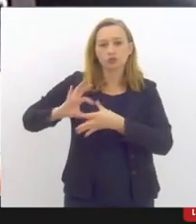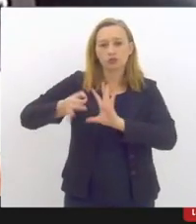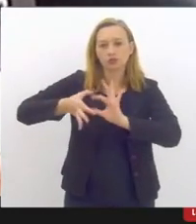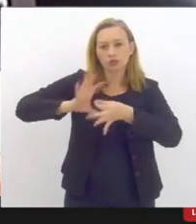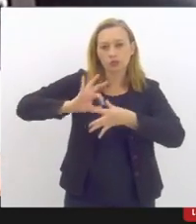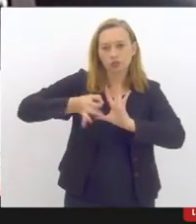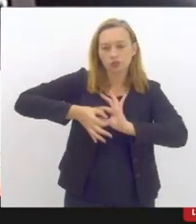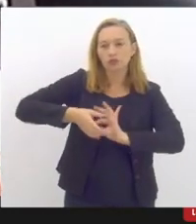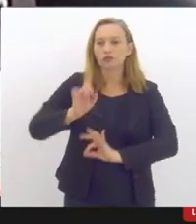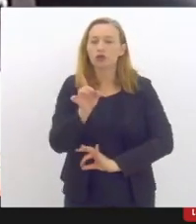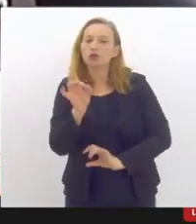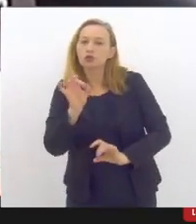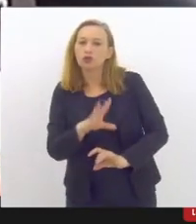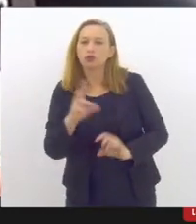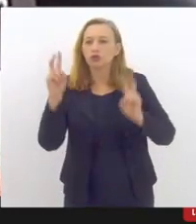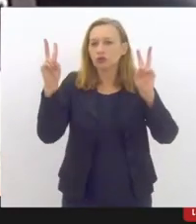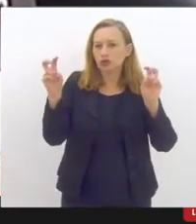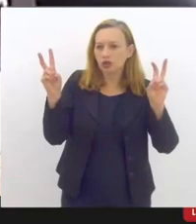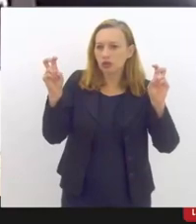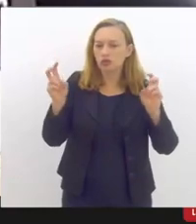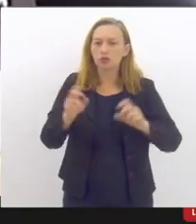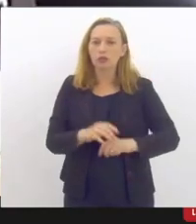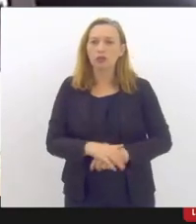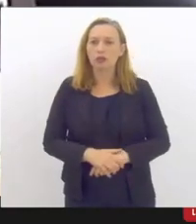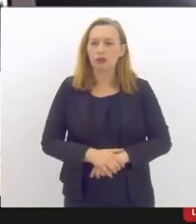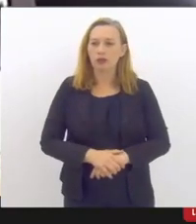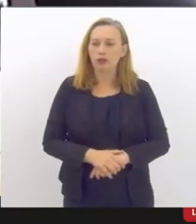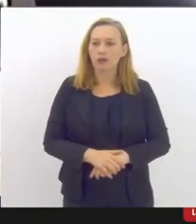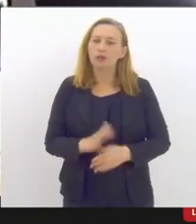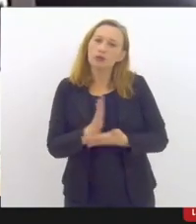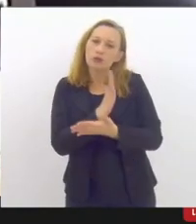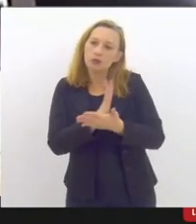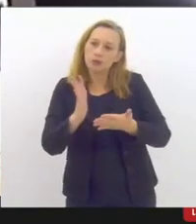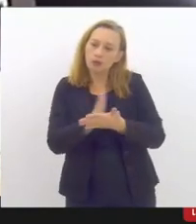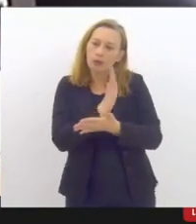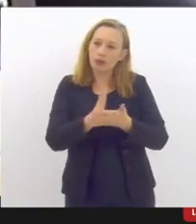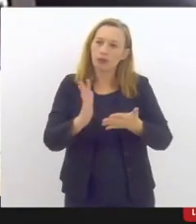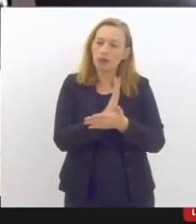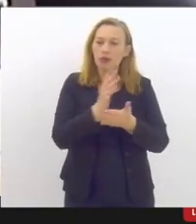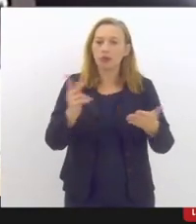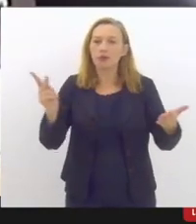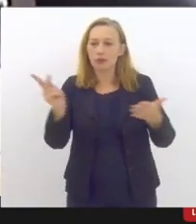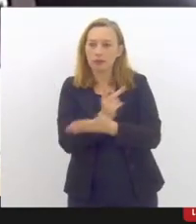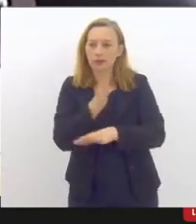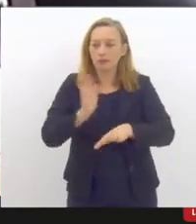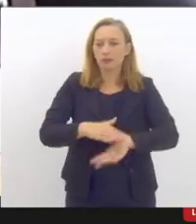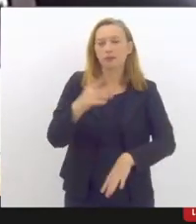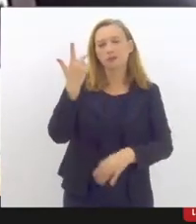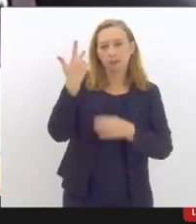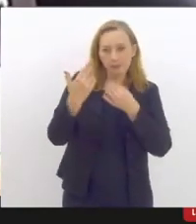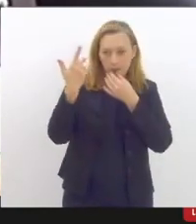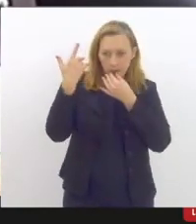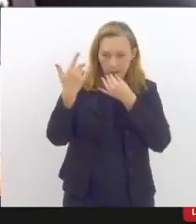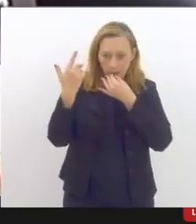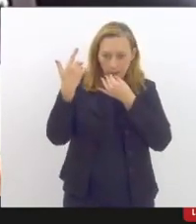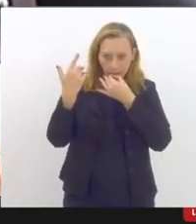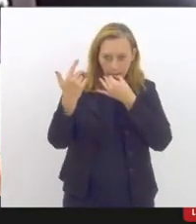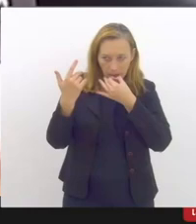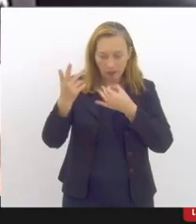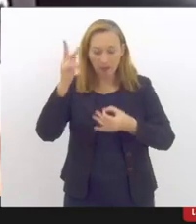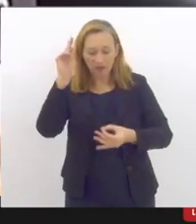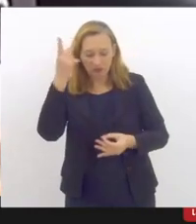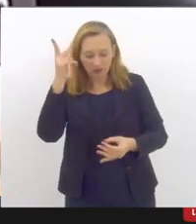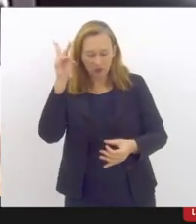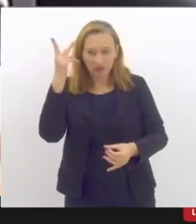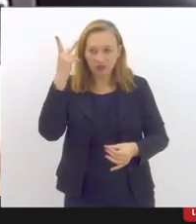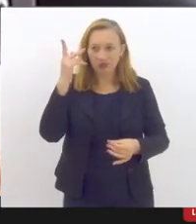não só das questões que algumas vezes tendem a acontecer mais naturalmente por uma questão histórica, que é